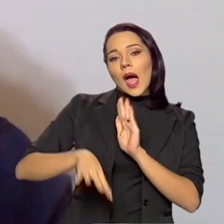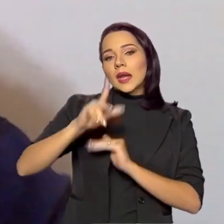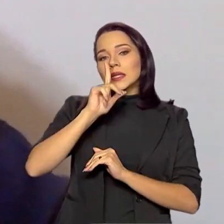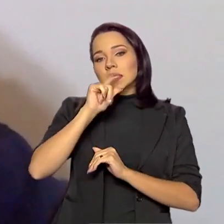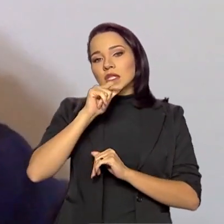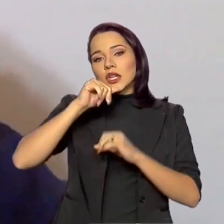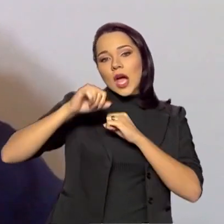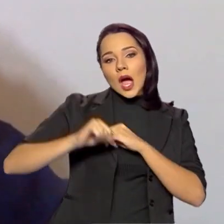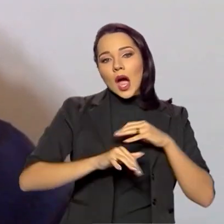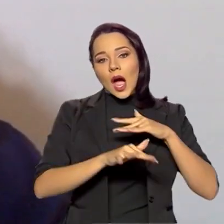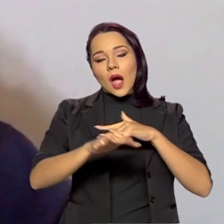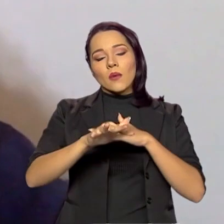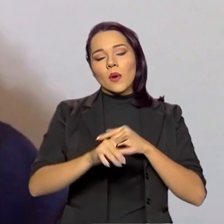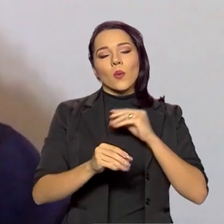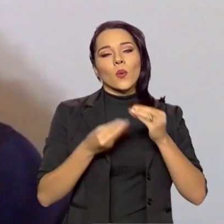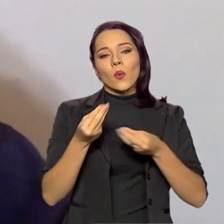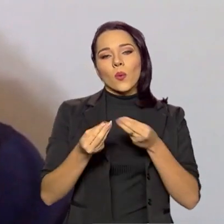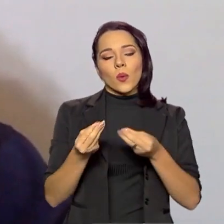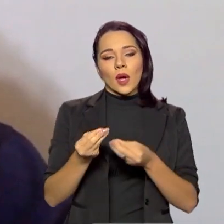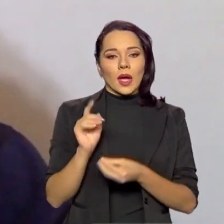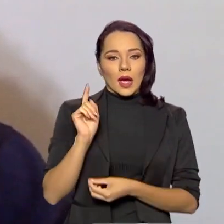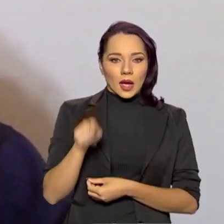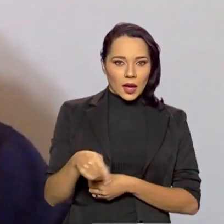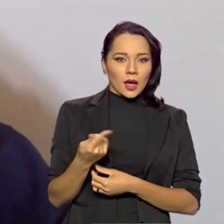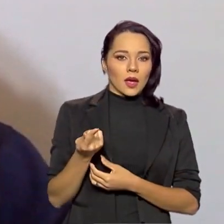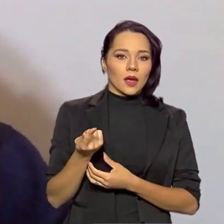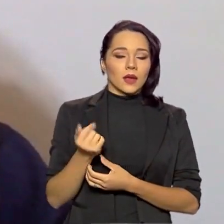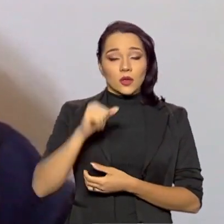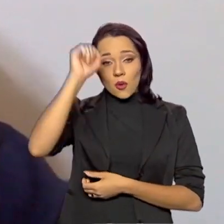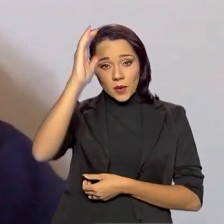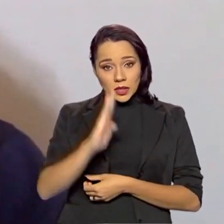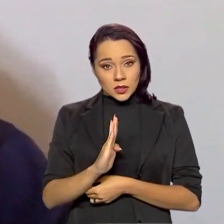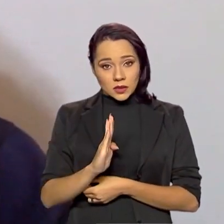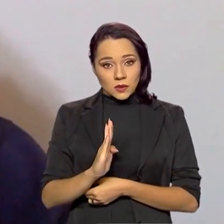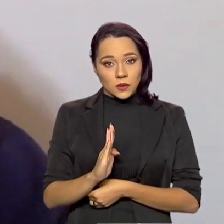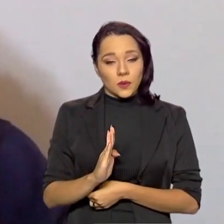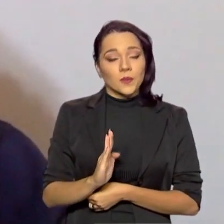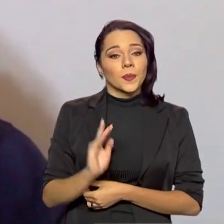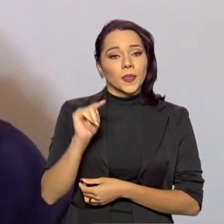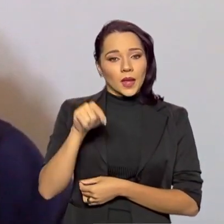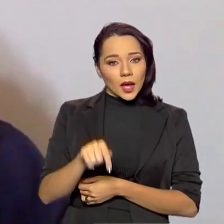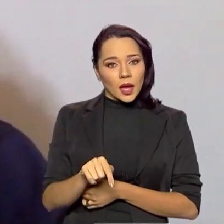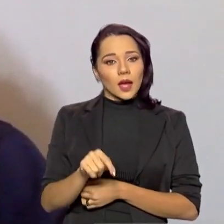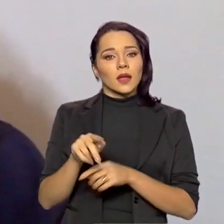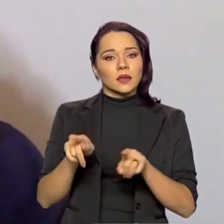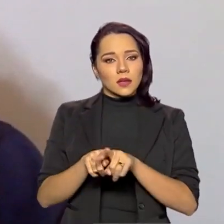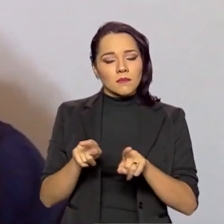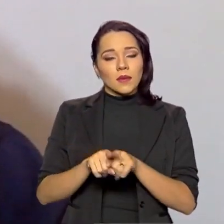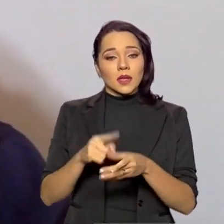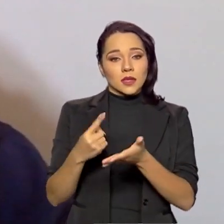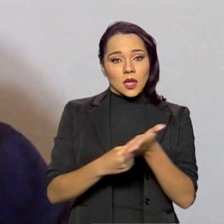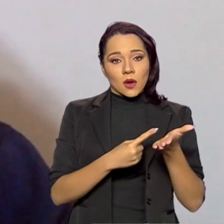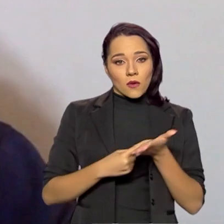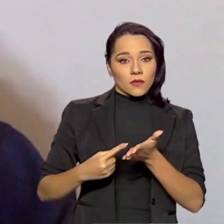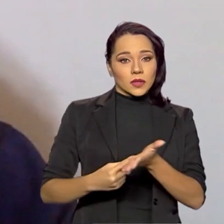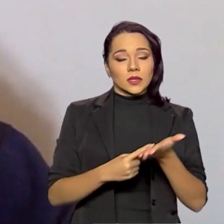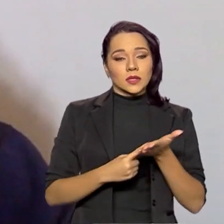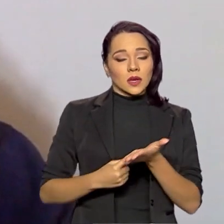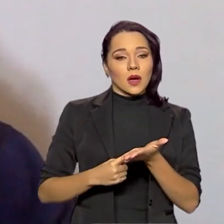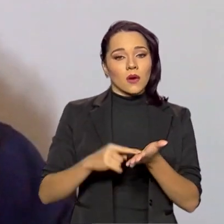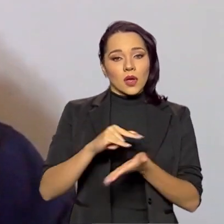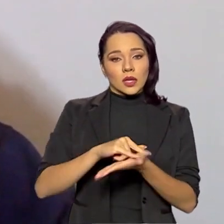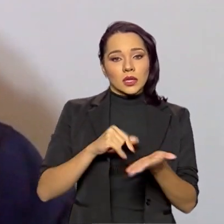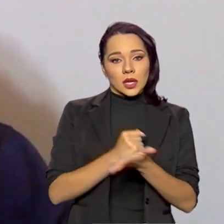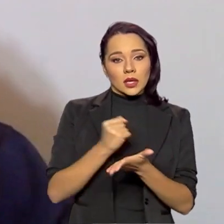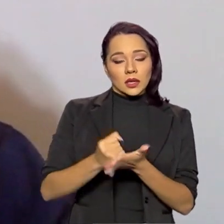se deve ao fato de que o Brasil é signatário da Convenção de Ramsar, que é a